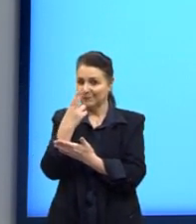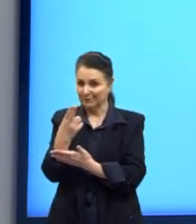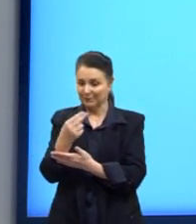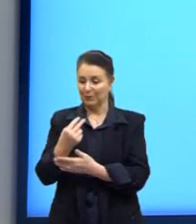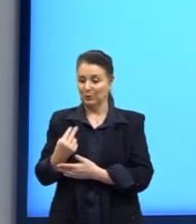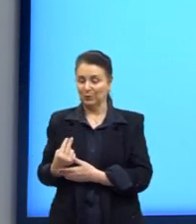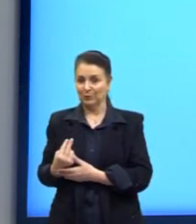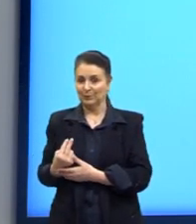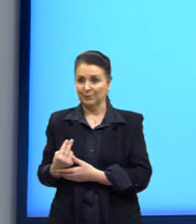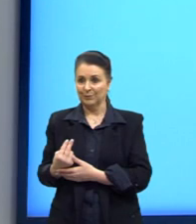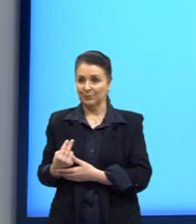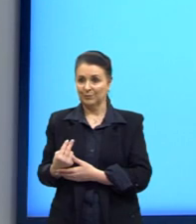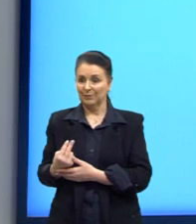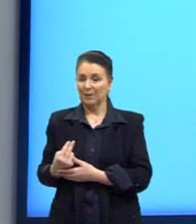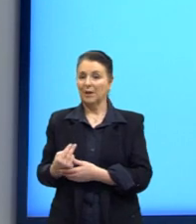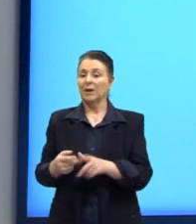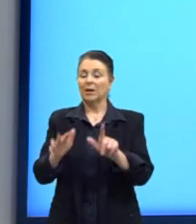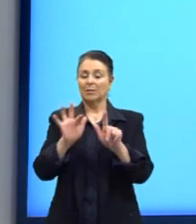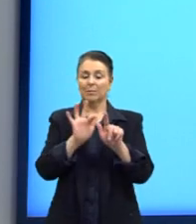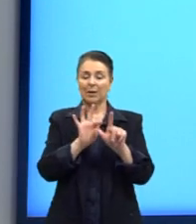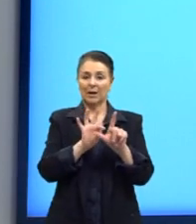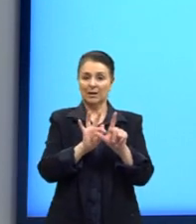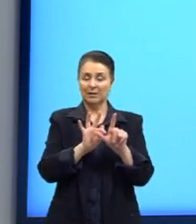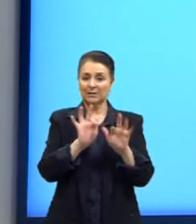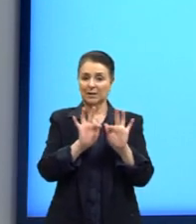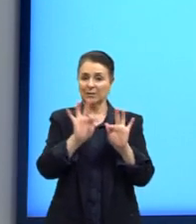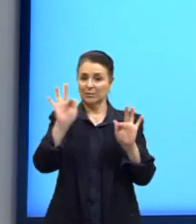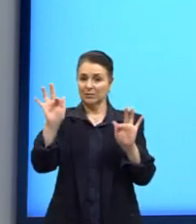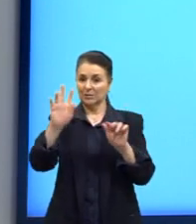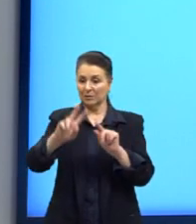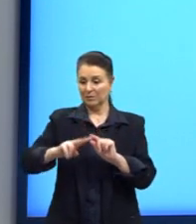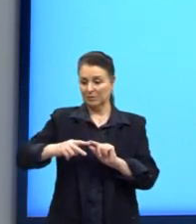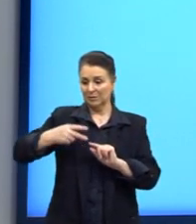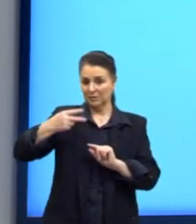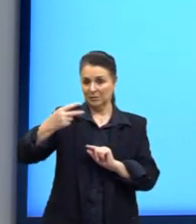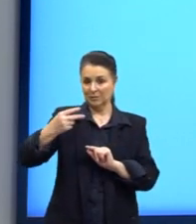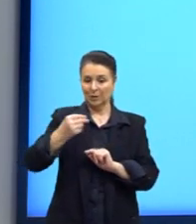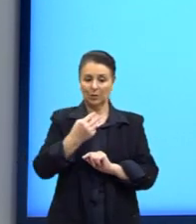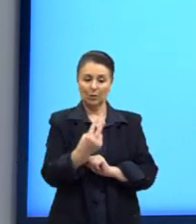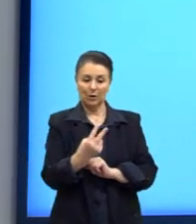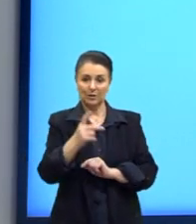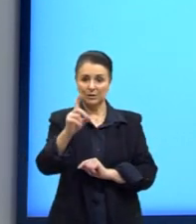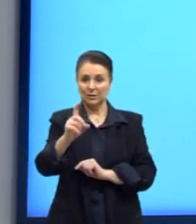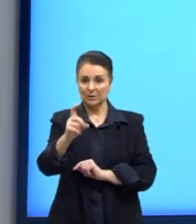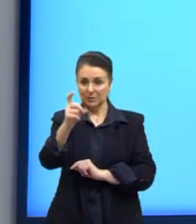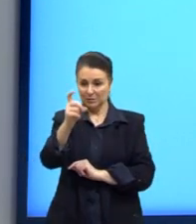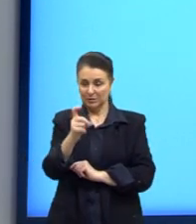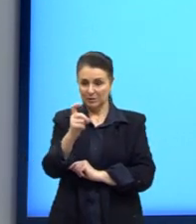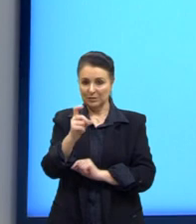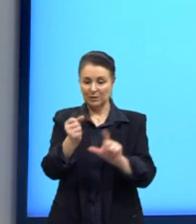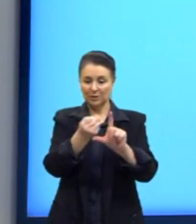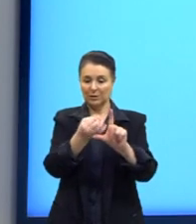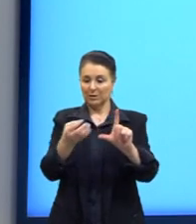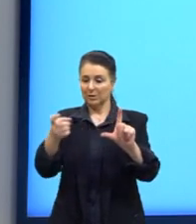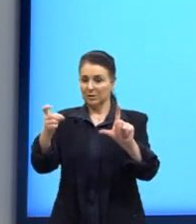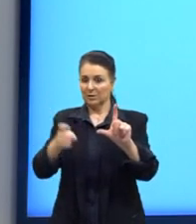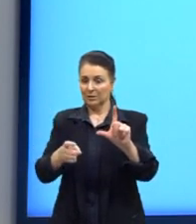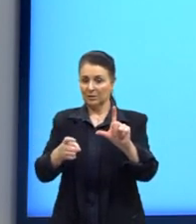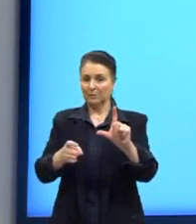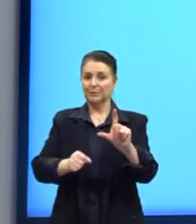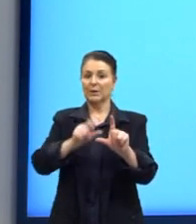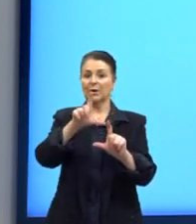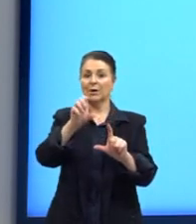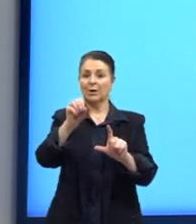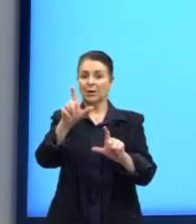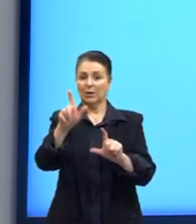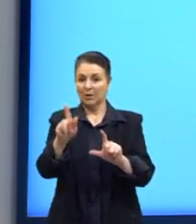2. Só que, na função exponencial, nós teríamos 2 elevado a x, e na logarítmica, o logaritmo de x